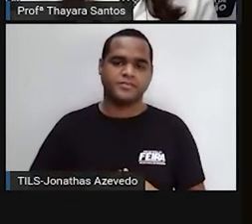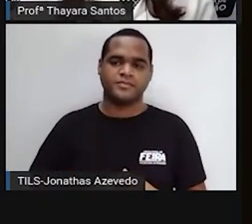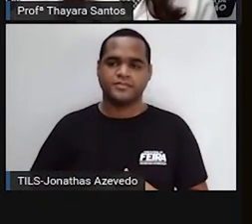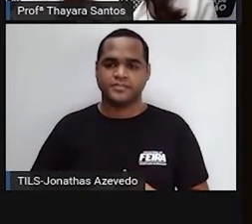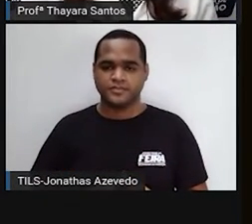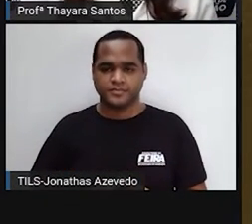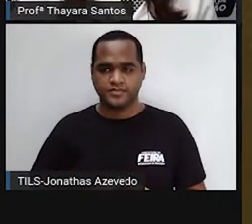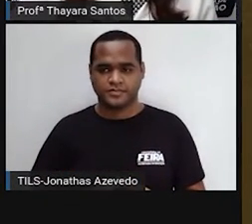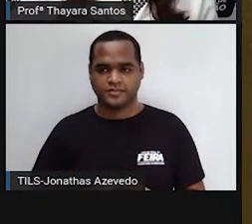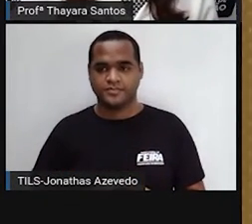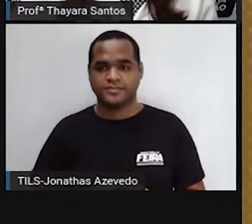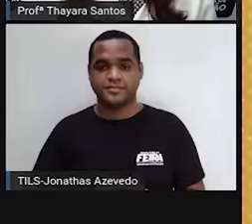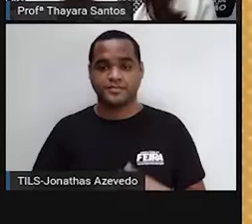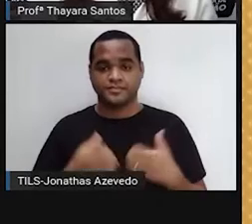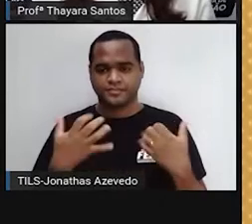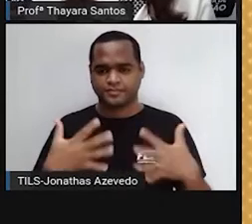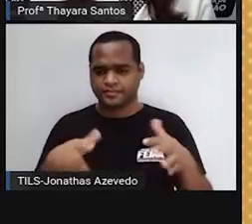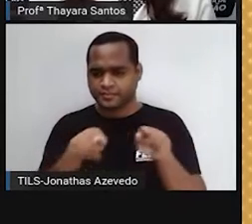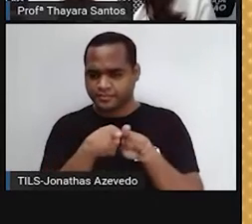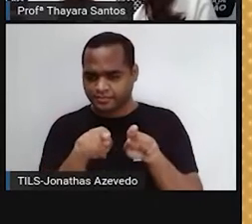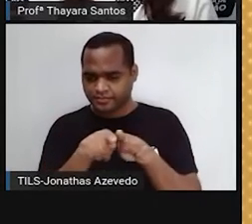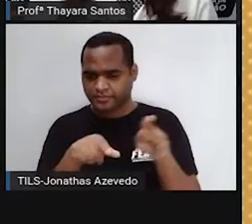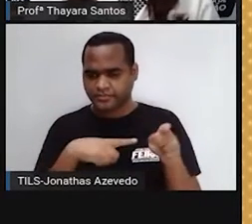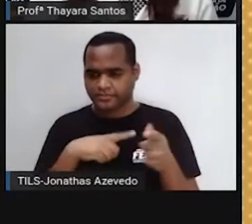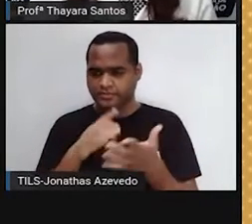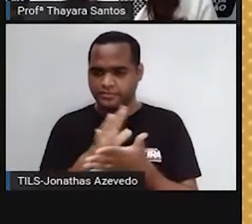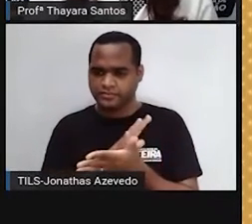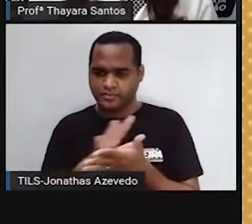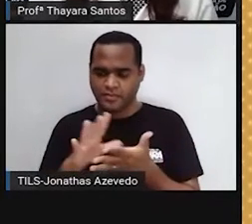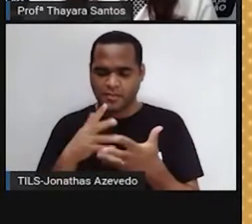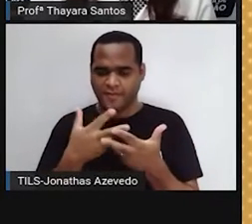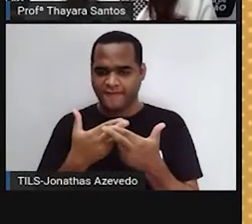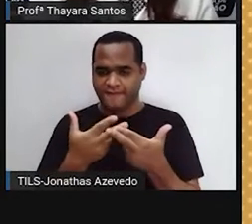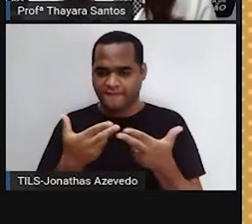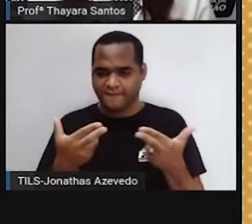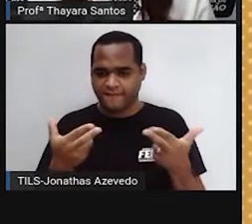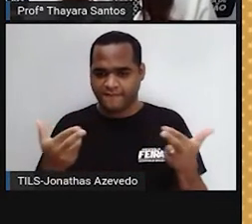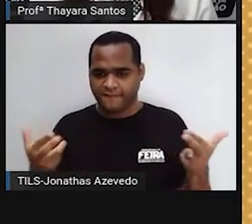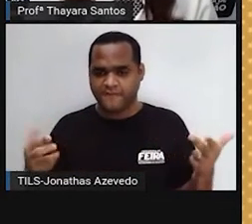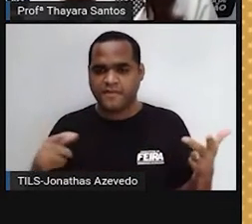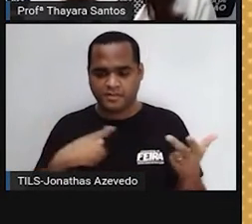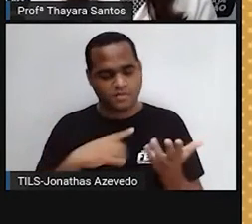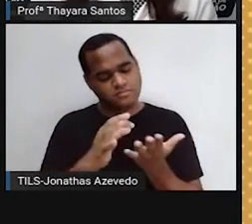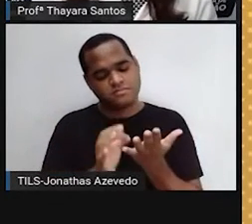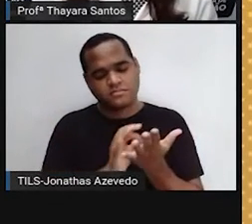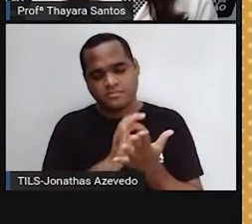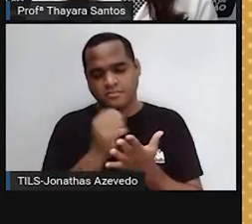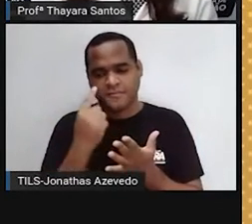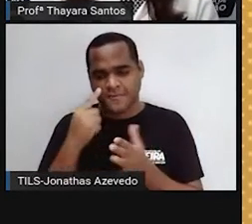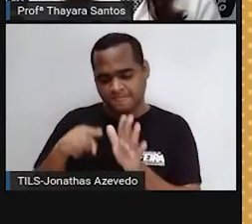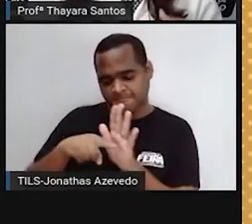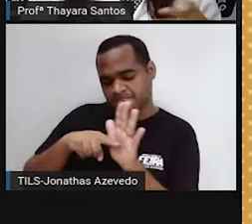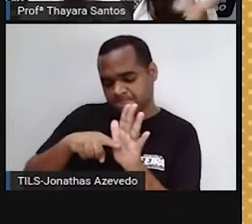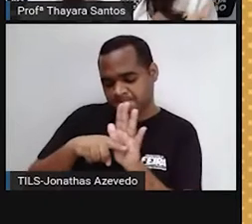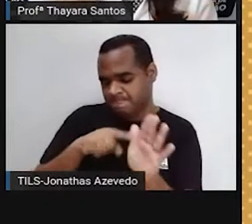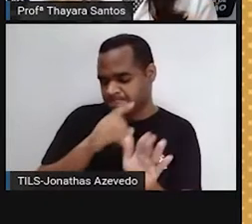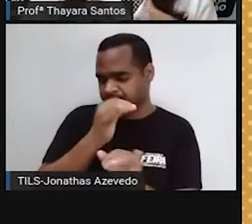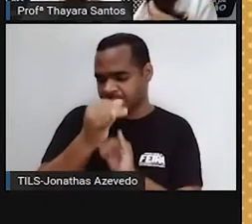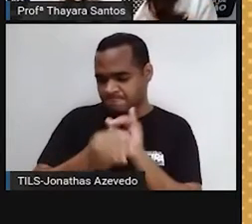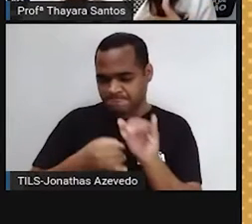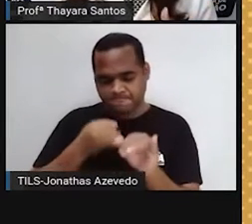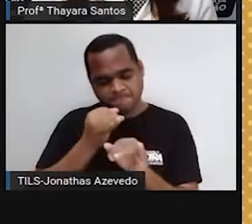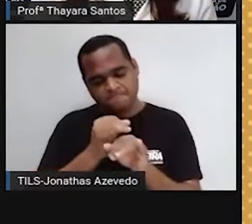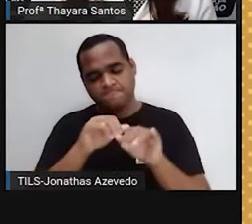A gente tem também os organismos que a gente chama de multicellulares. Vocês vão ver se vocês pesquisarem aí na internet. Tem